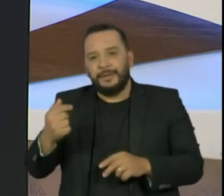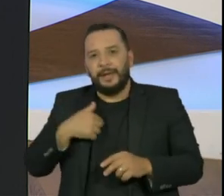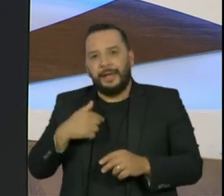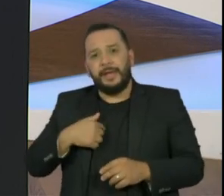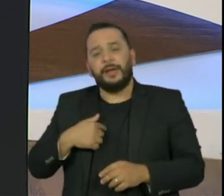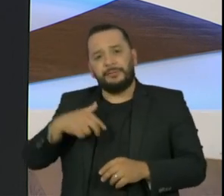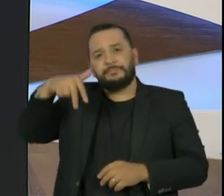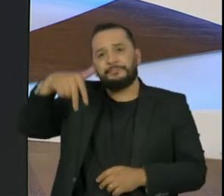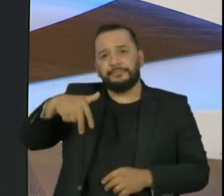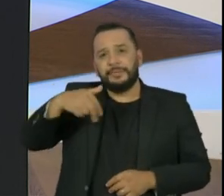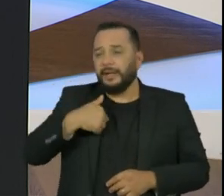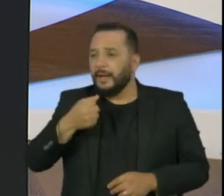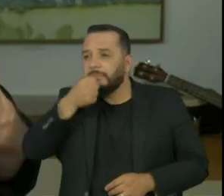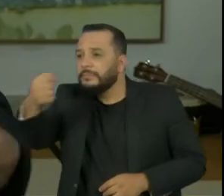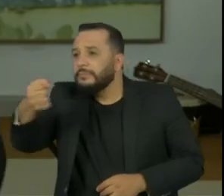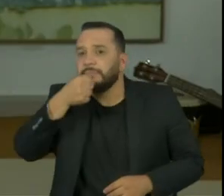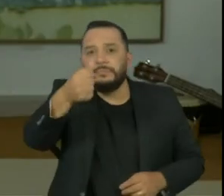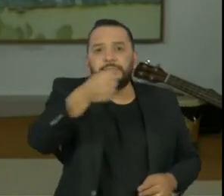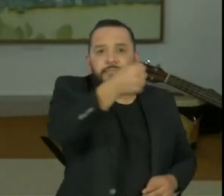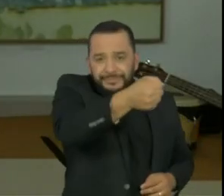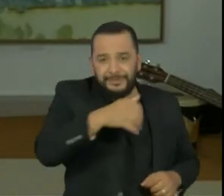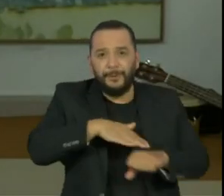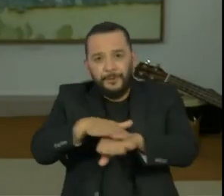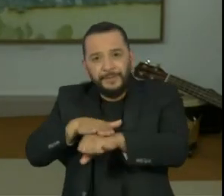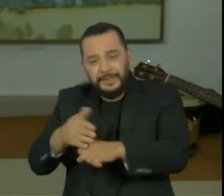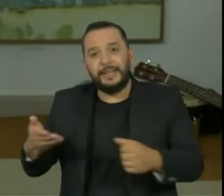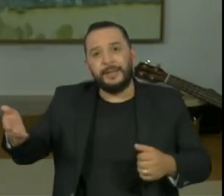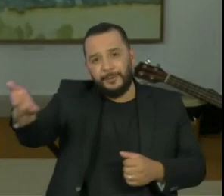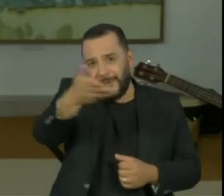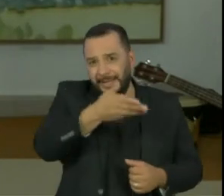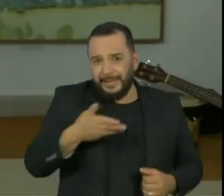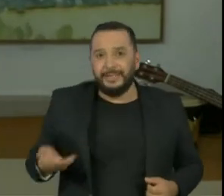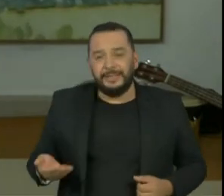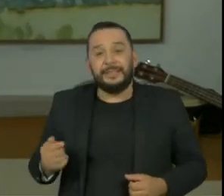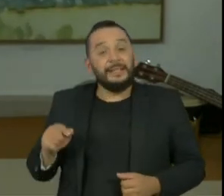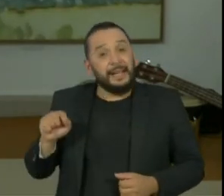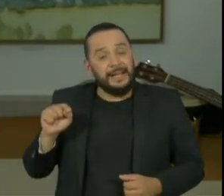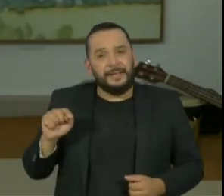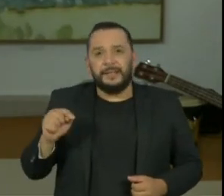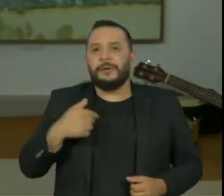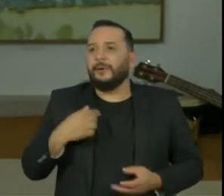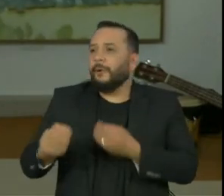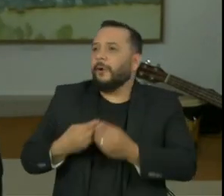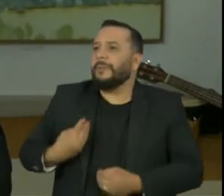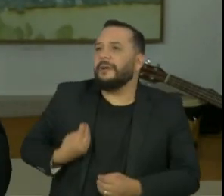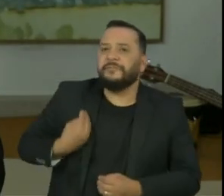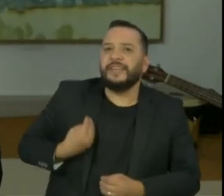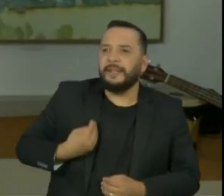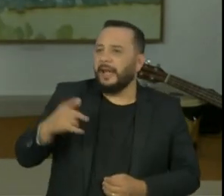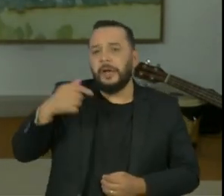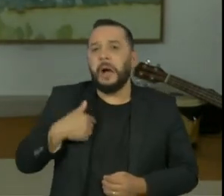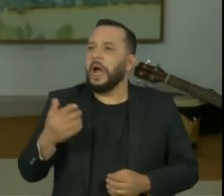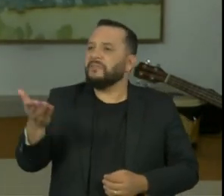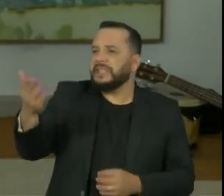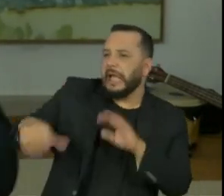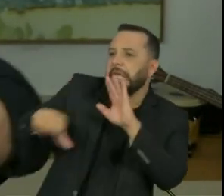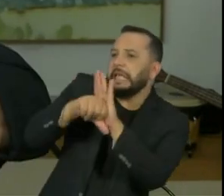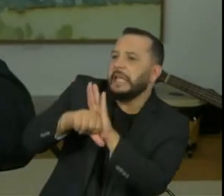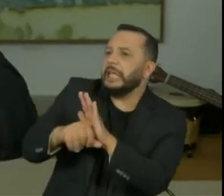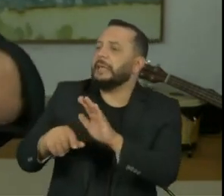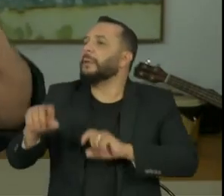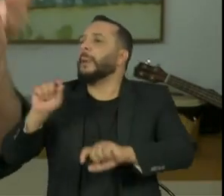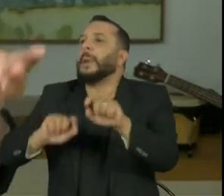respeito da vida que eles levavam. Não procurei identificar em cada um o que fez, o que não fez,